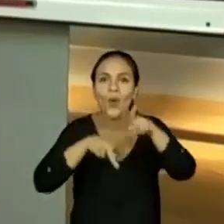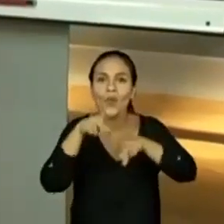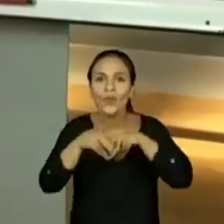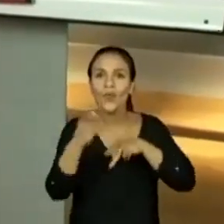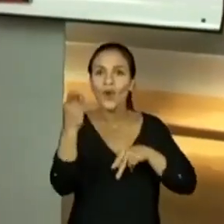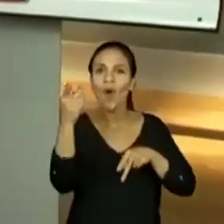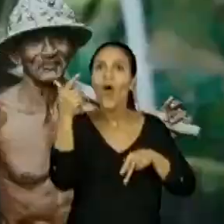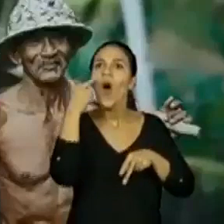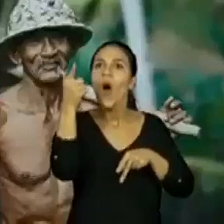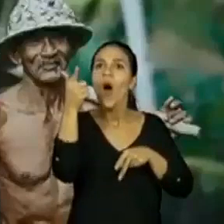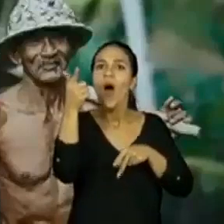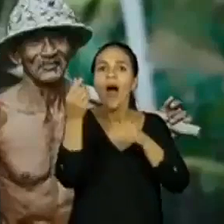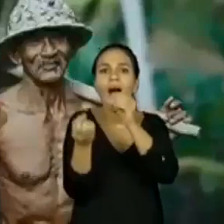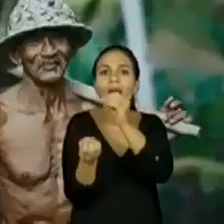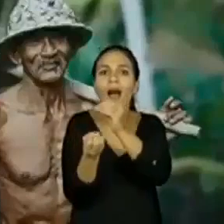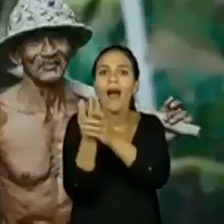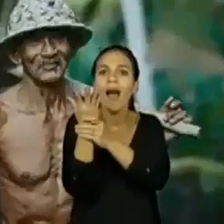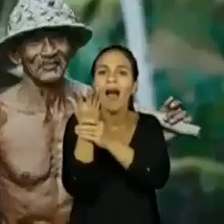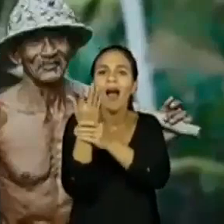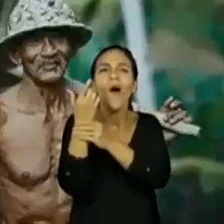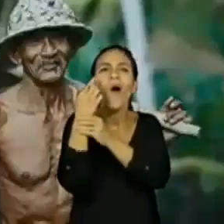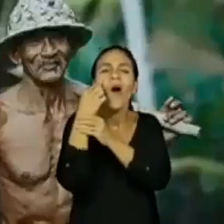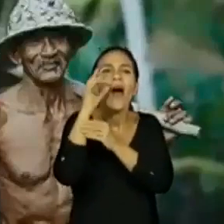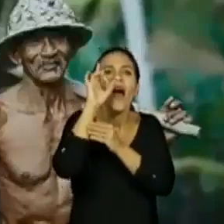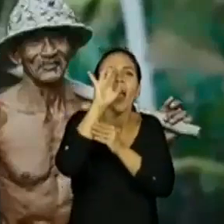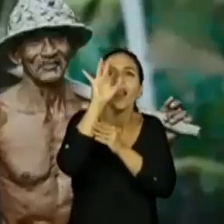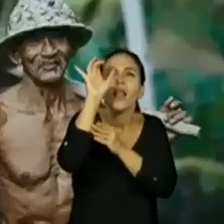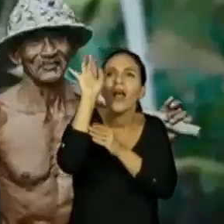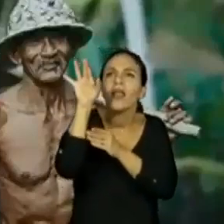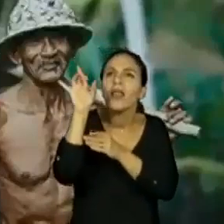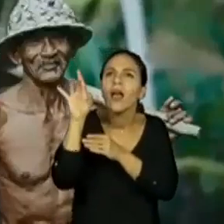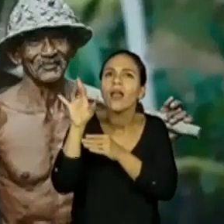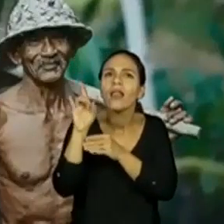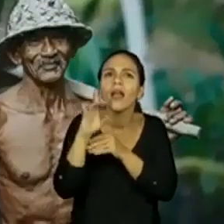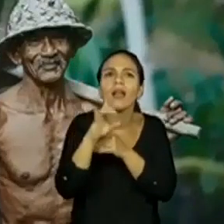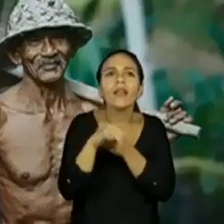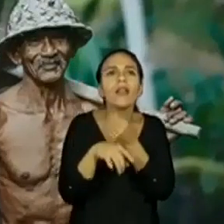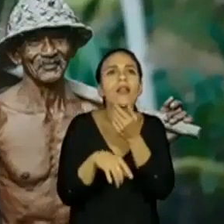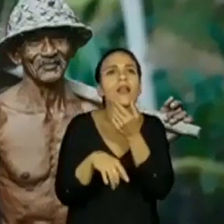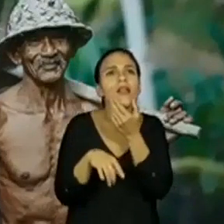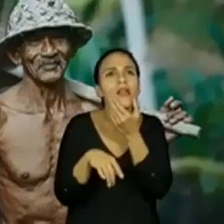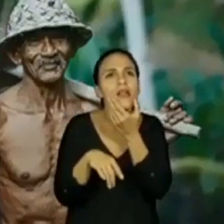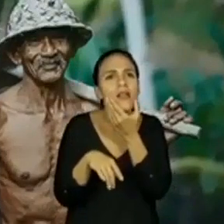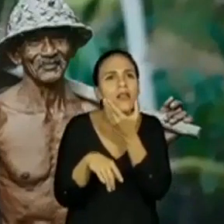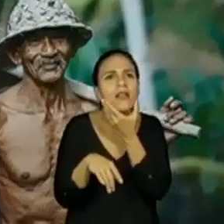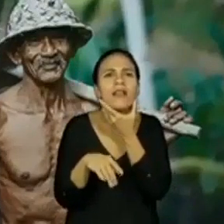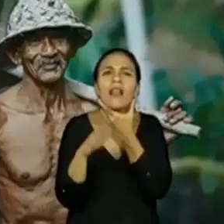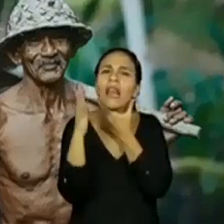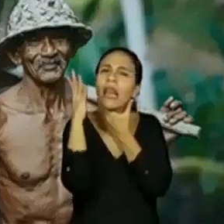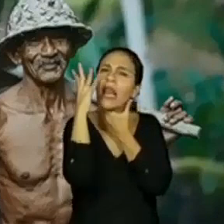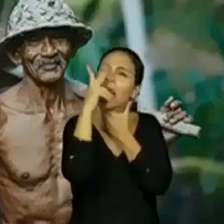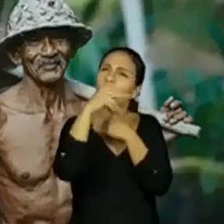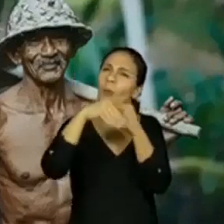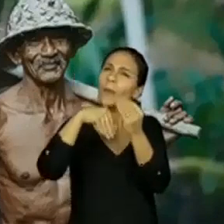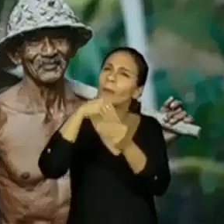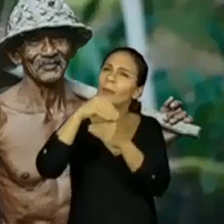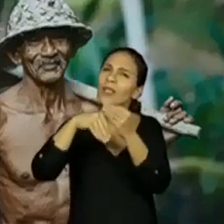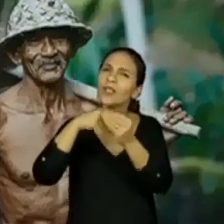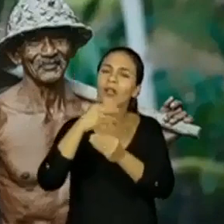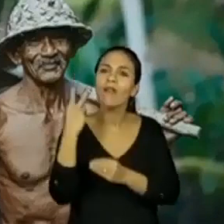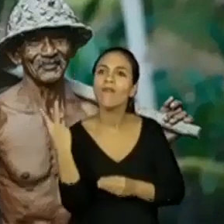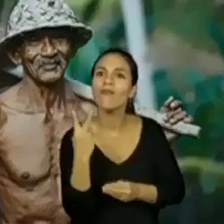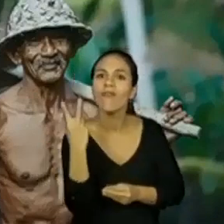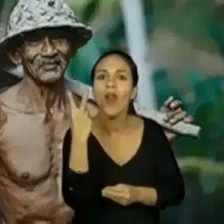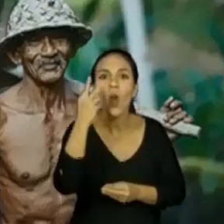Olha as origens. Olhem bem. Olhem todas as origens. Olha que coisa mais linda. Olha o valor